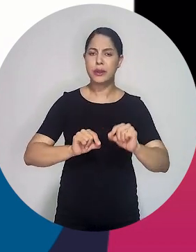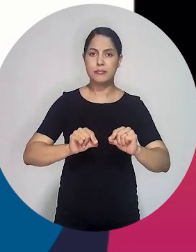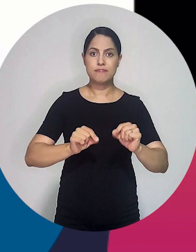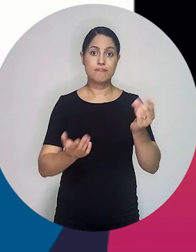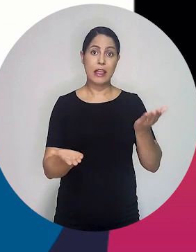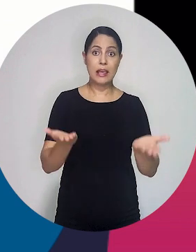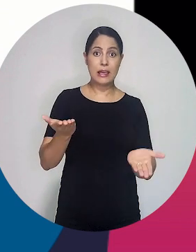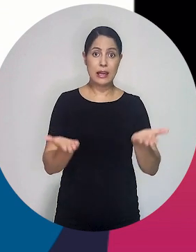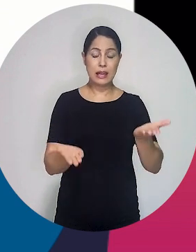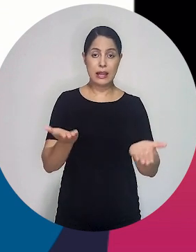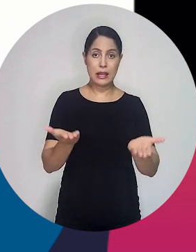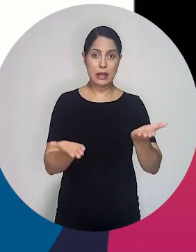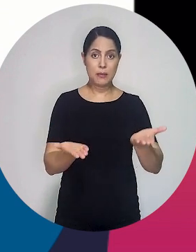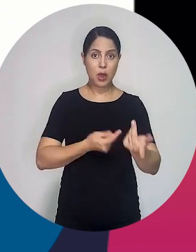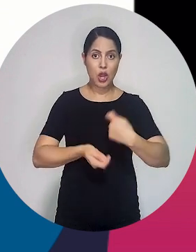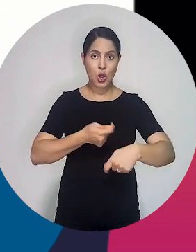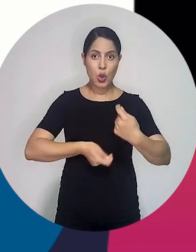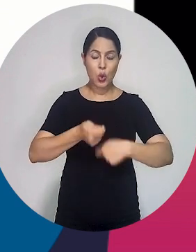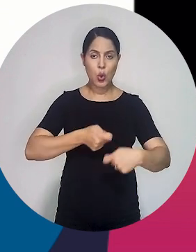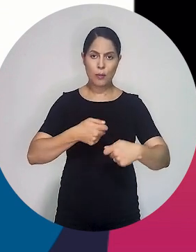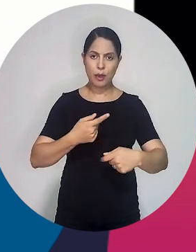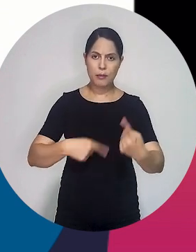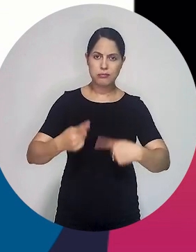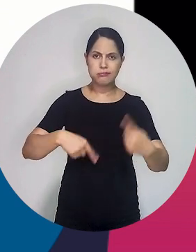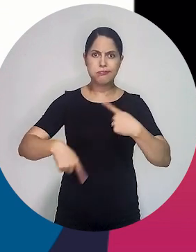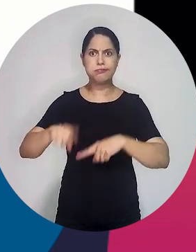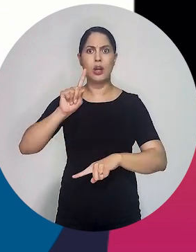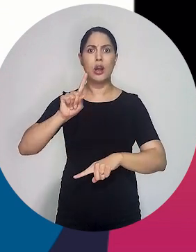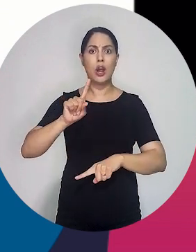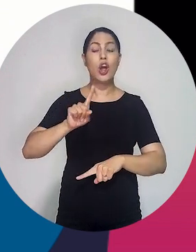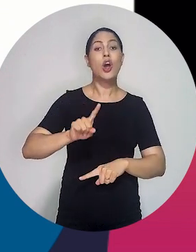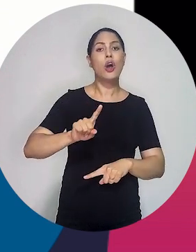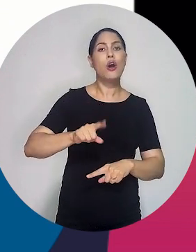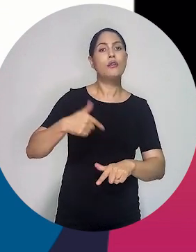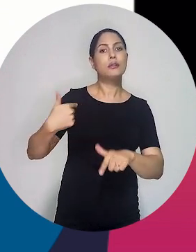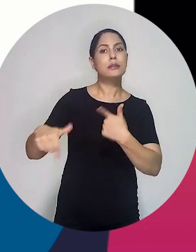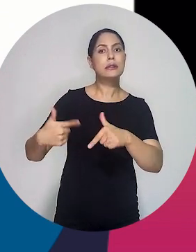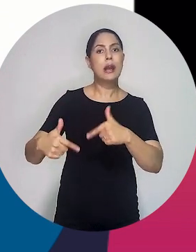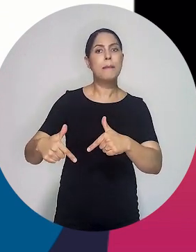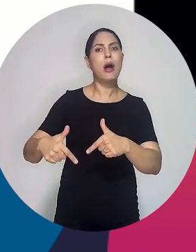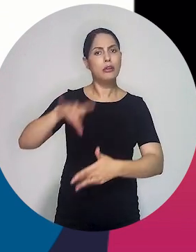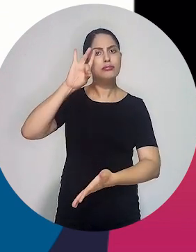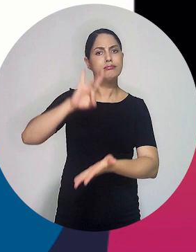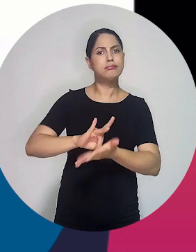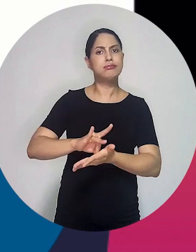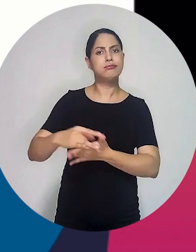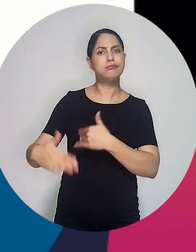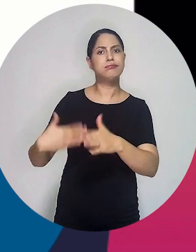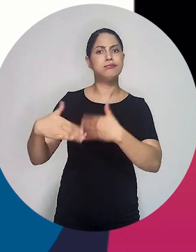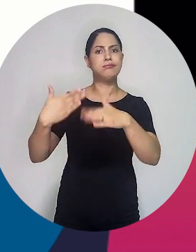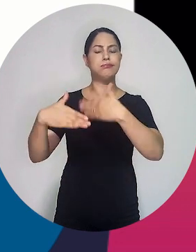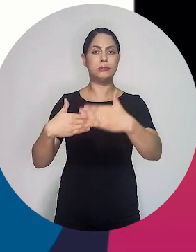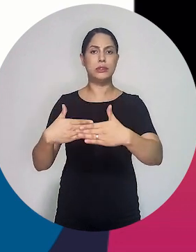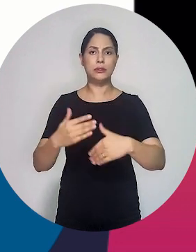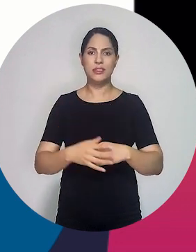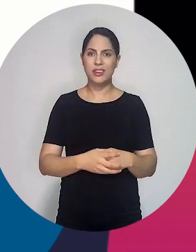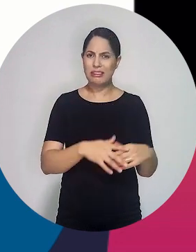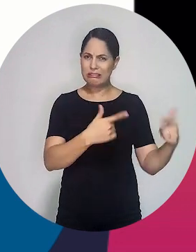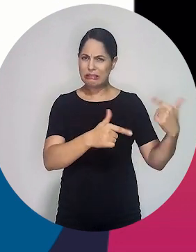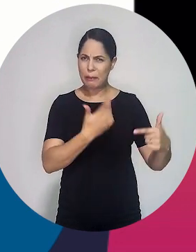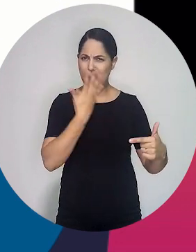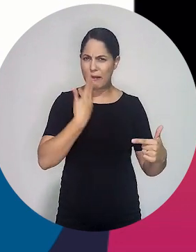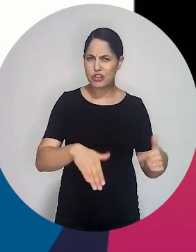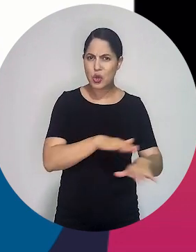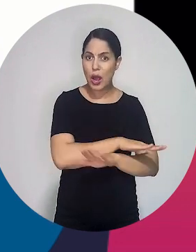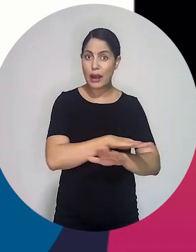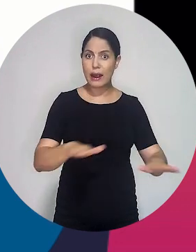O mundo inteiro necessário para balancear a crescimento econômico com a geração de emprego e produtivo de